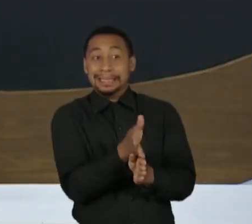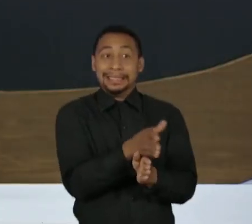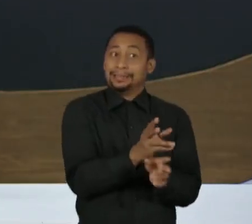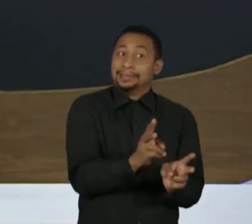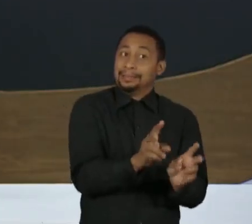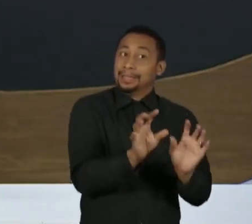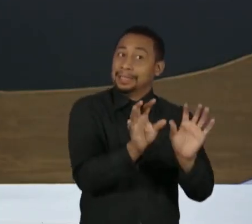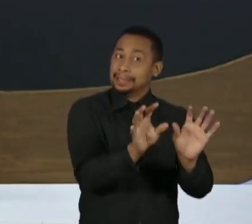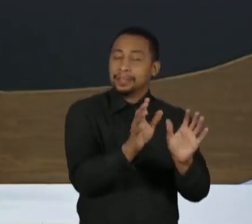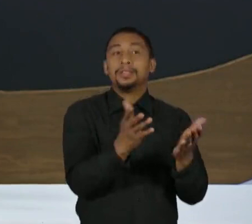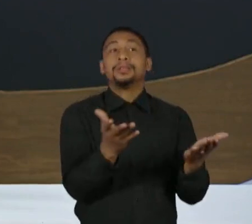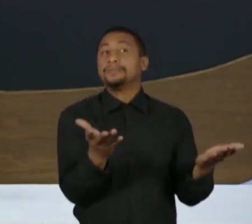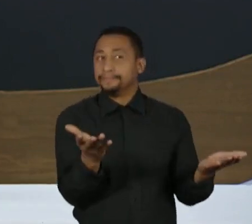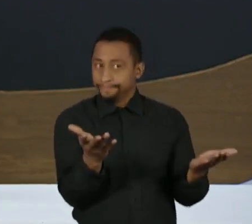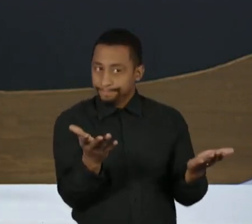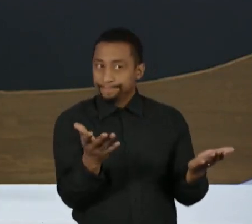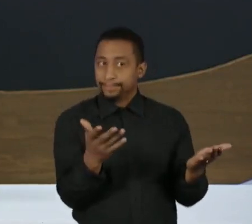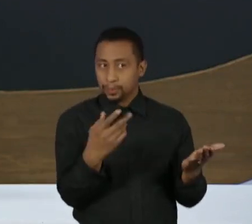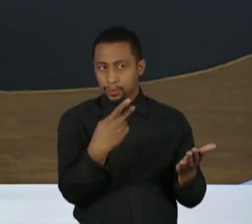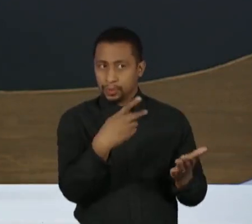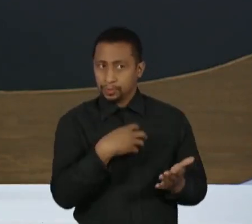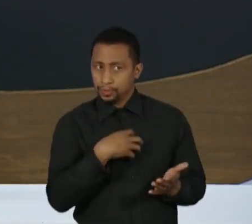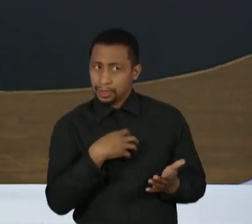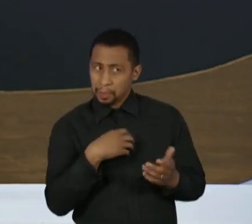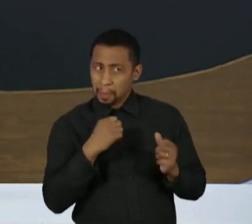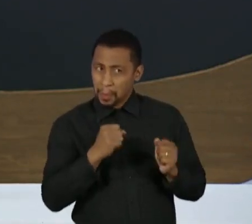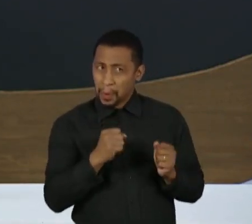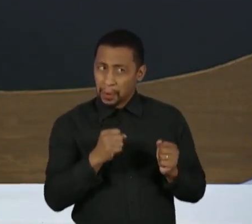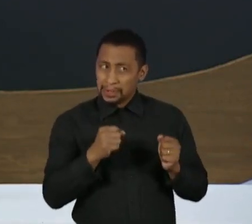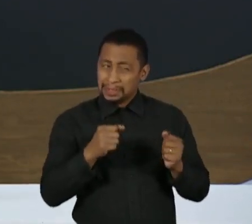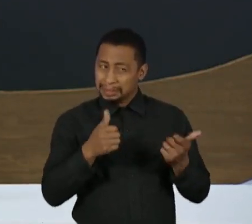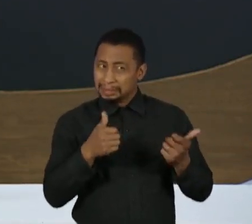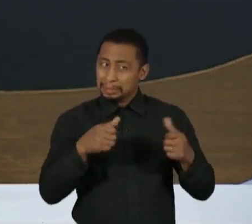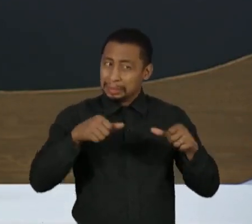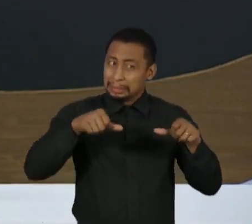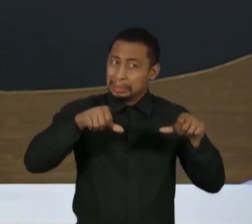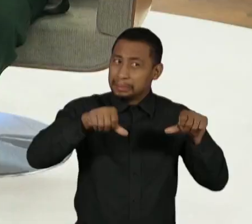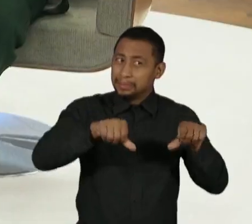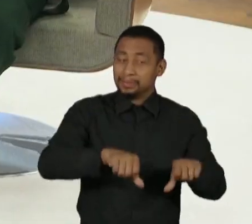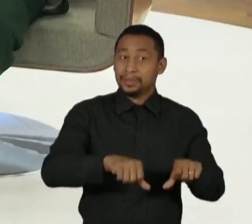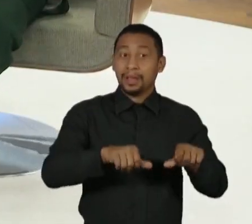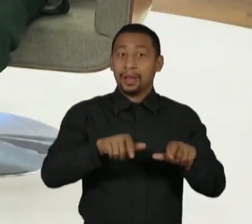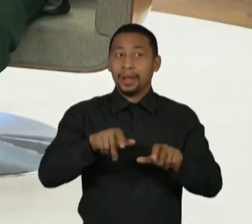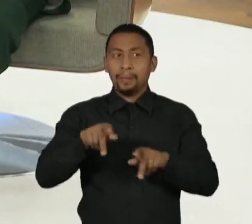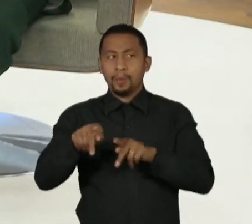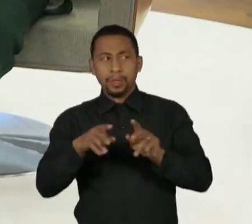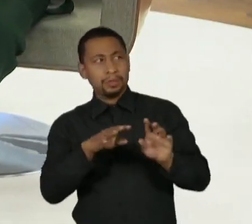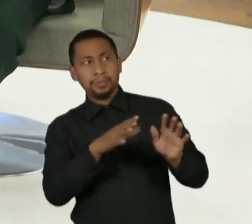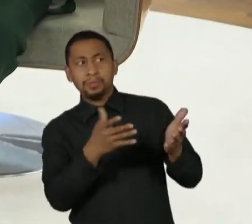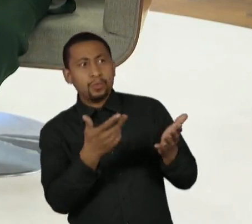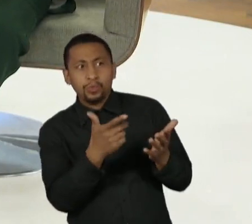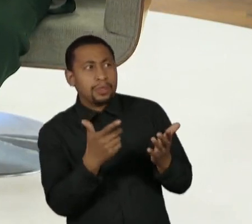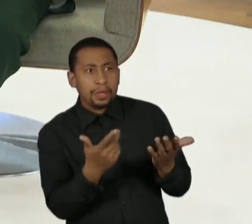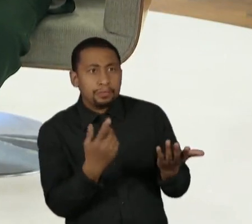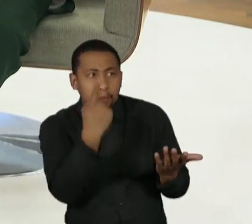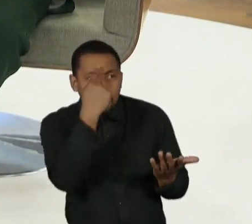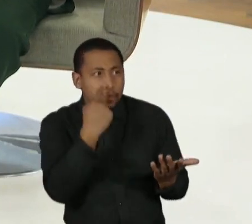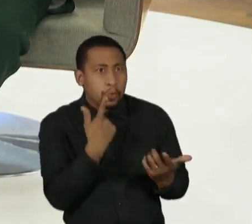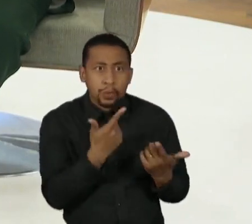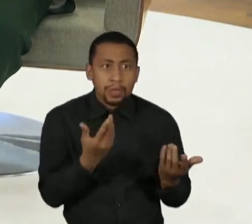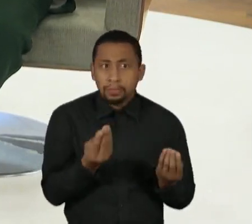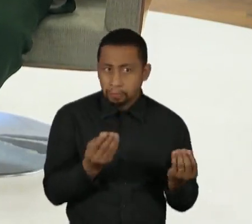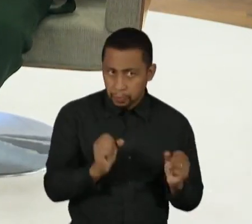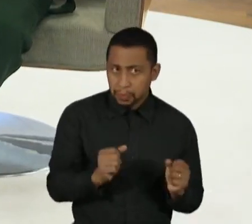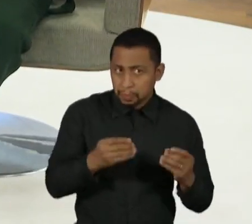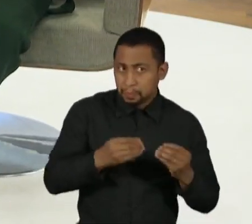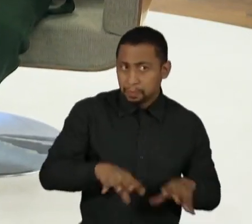teme que isso faça com que a sua imagem fique diluída e que a senhora deixe de ter uma marca ao longo da sua trajetória? Vera, eu sou governadora